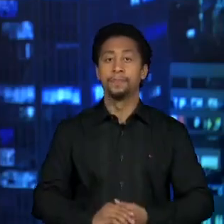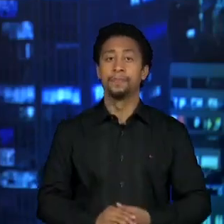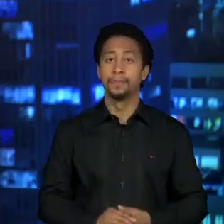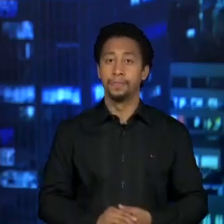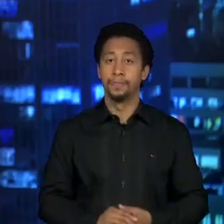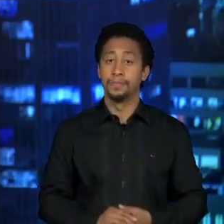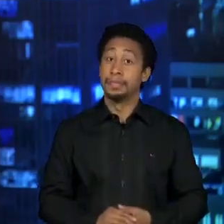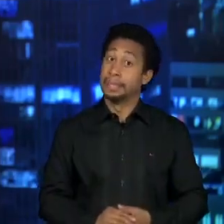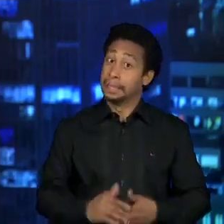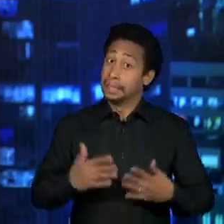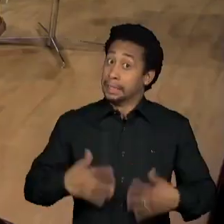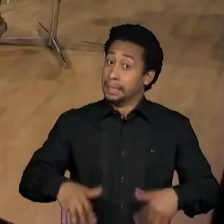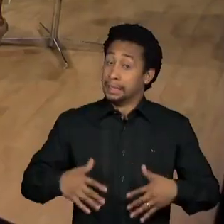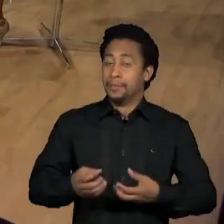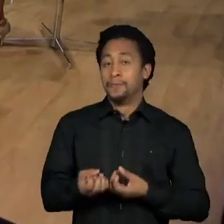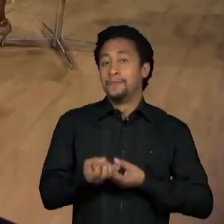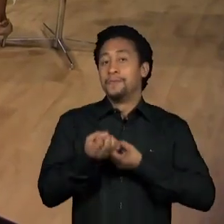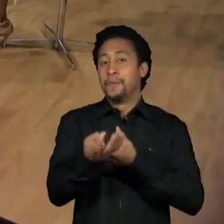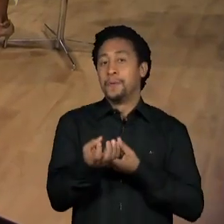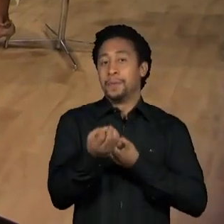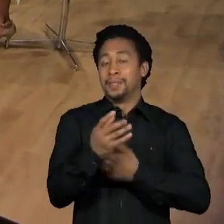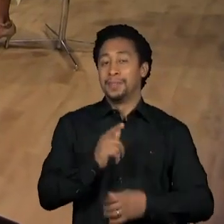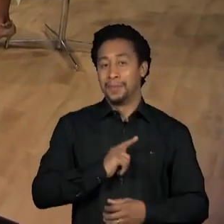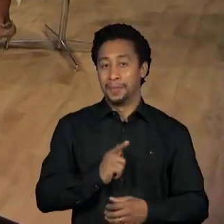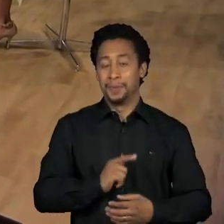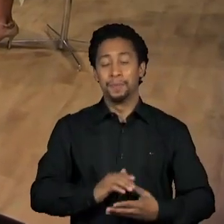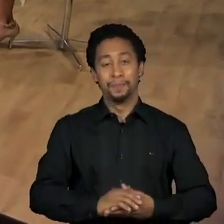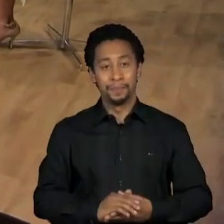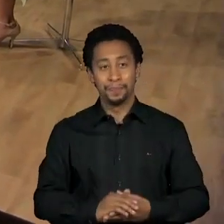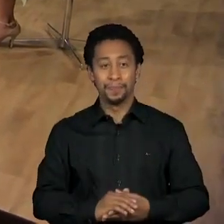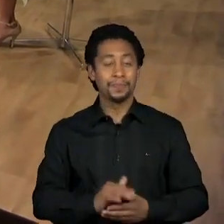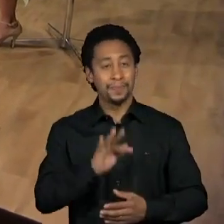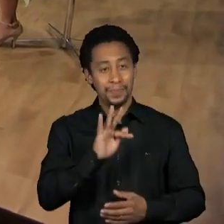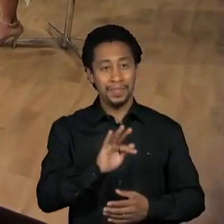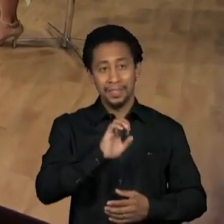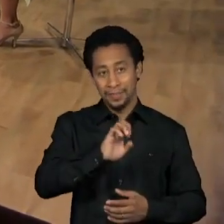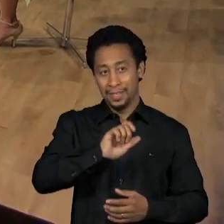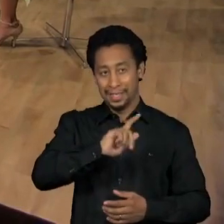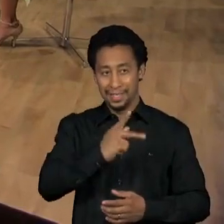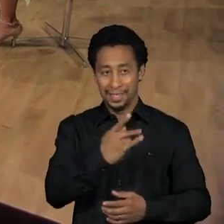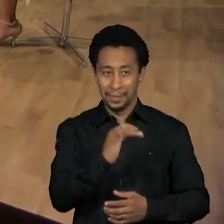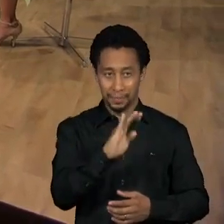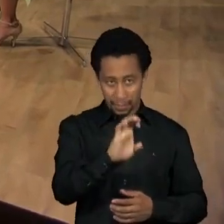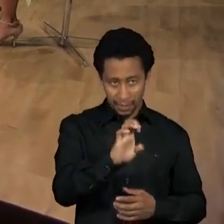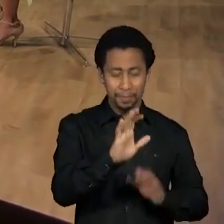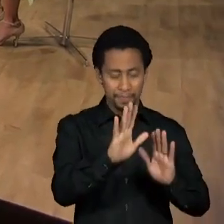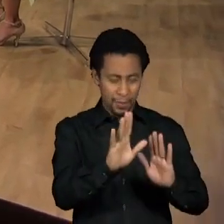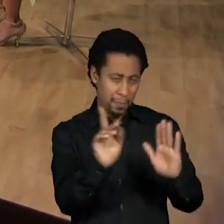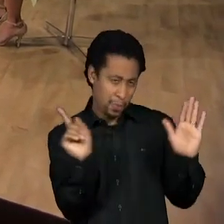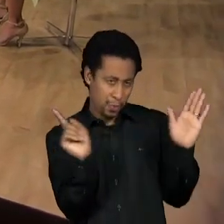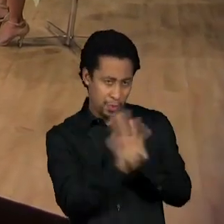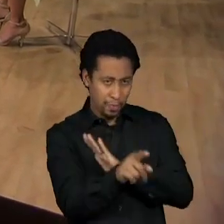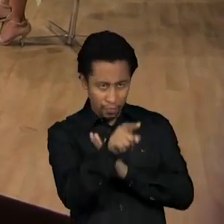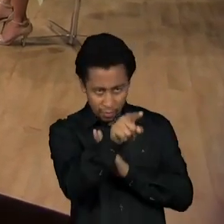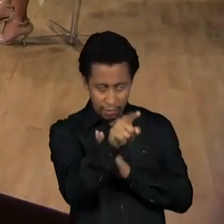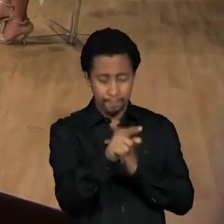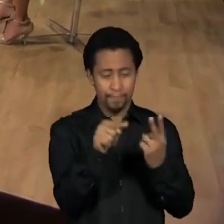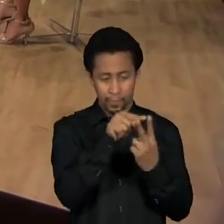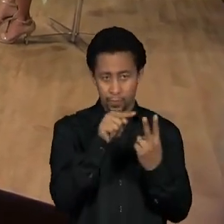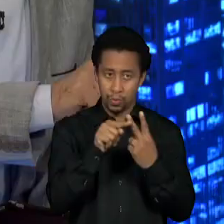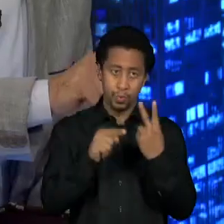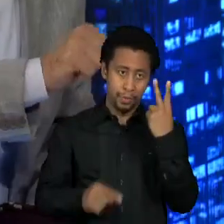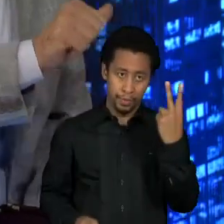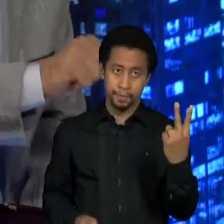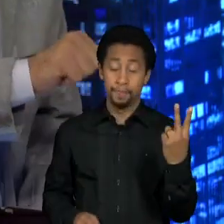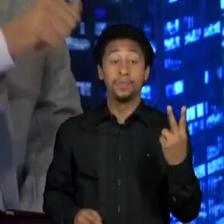Temos muita informação aí. Eu queria, tecnicamente, Felipe, antes da gente partir mais pra análise ali com a Vera, que você me explicasse duas questões. A diferença